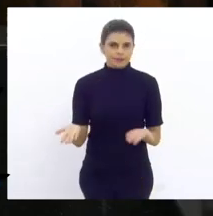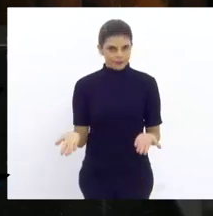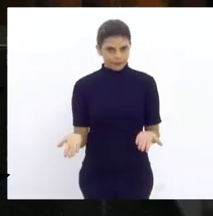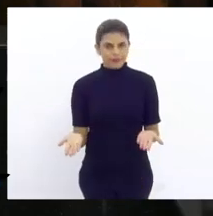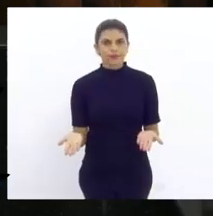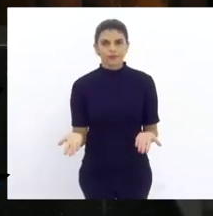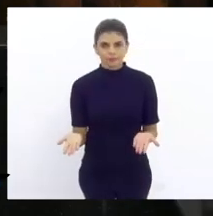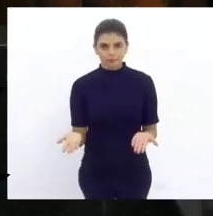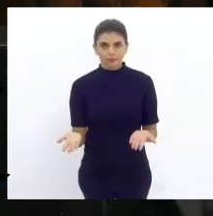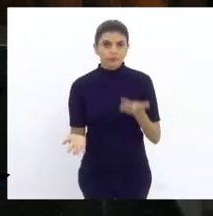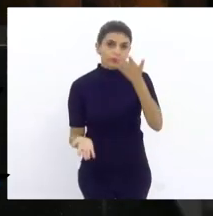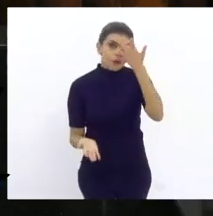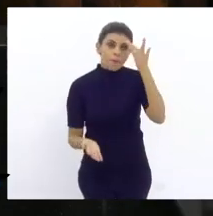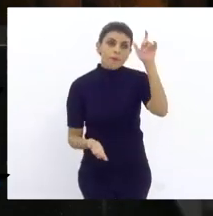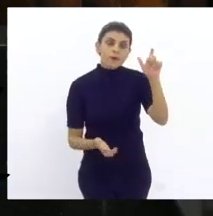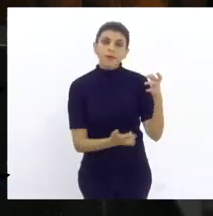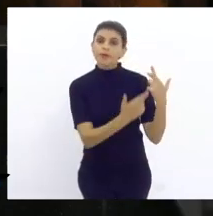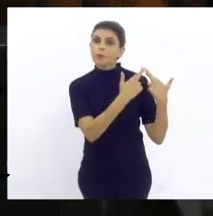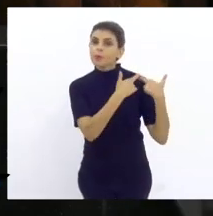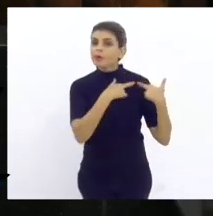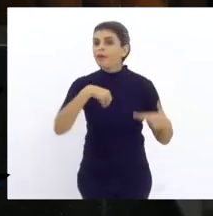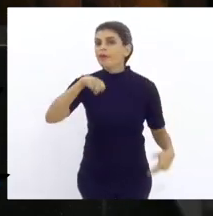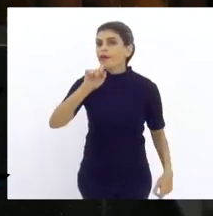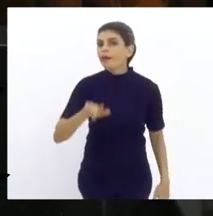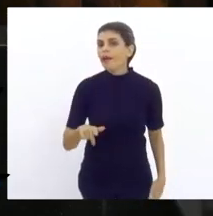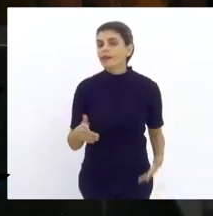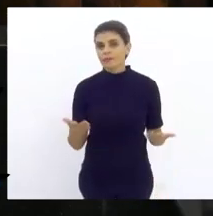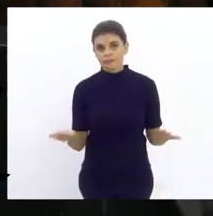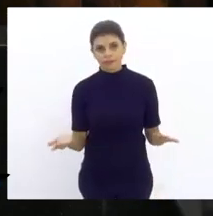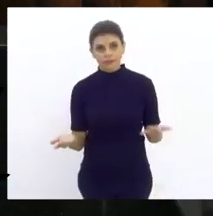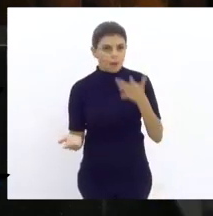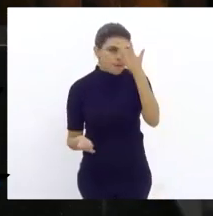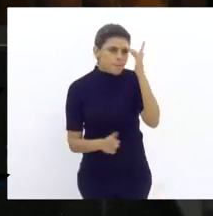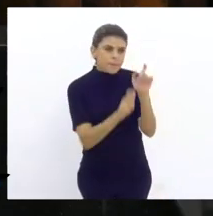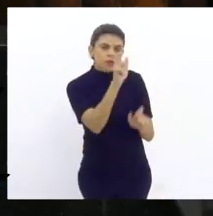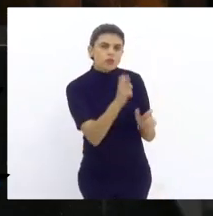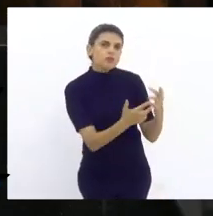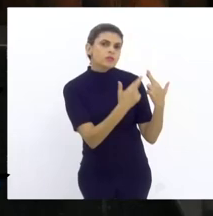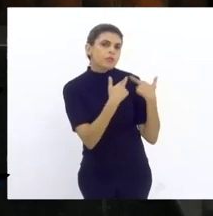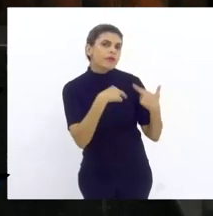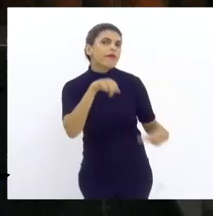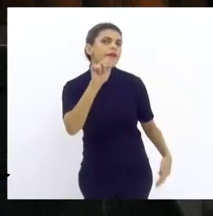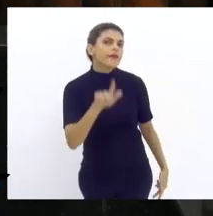E de quem é responsabilidade? Quem que vai responder por isso?